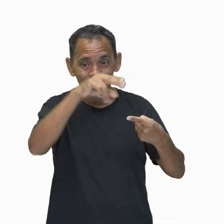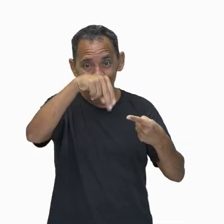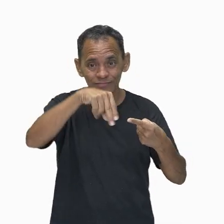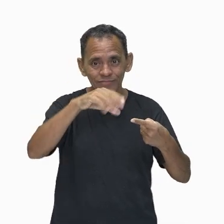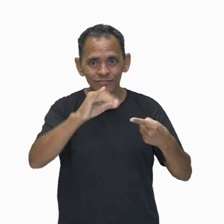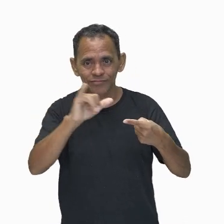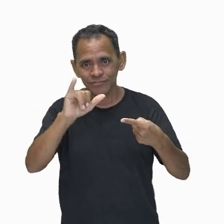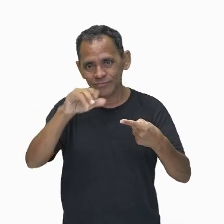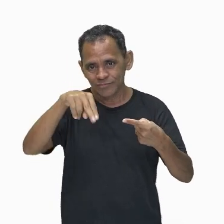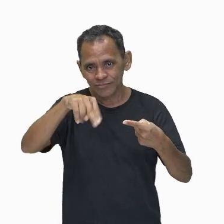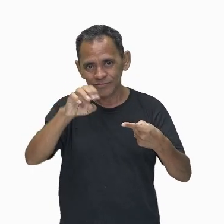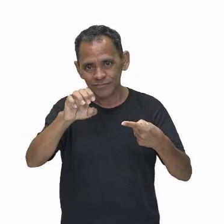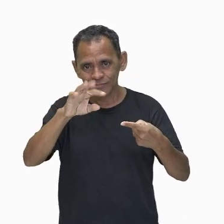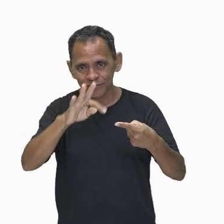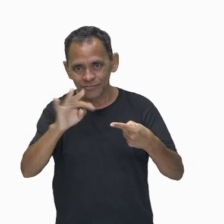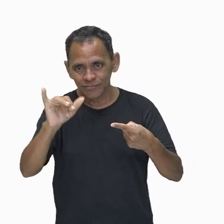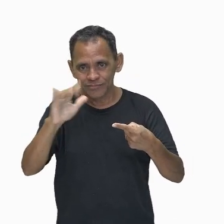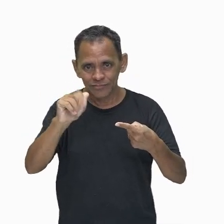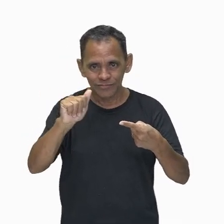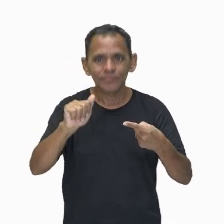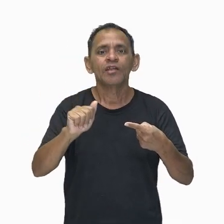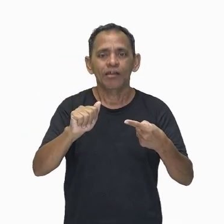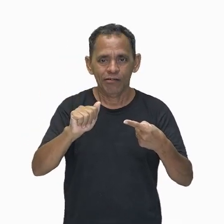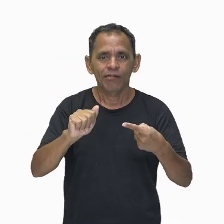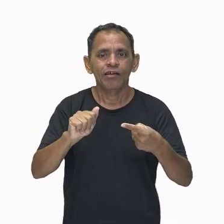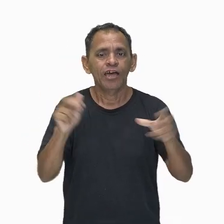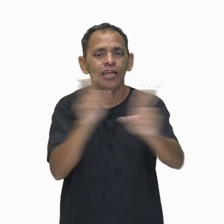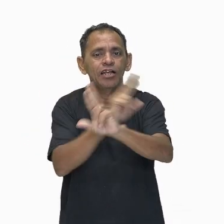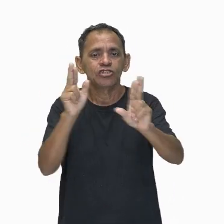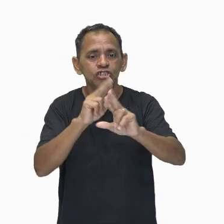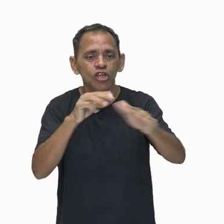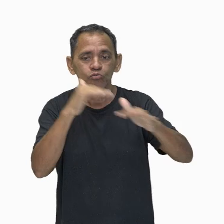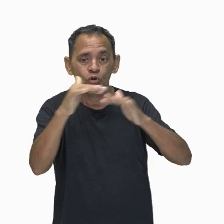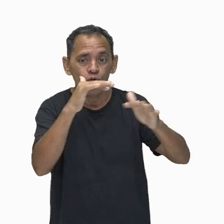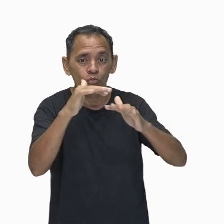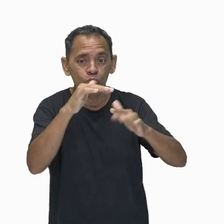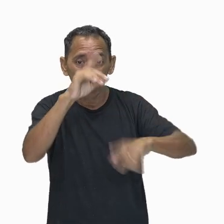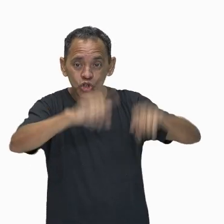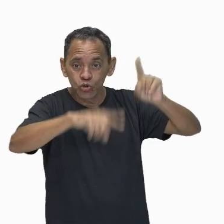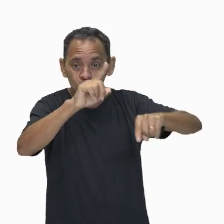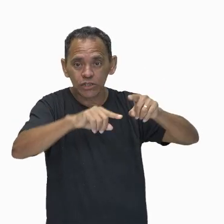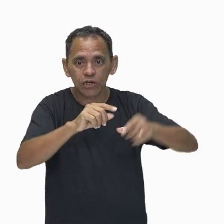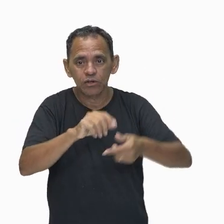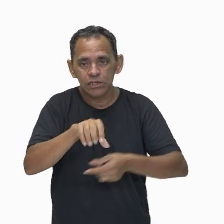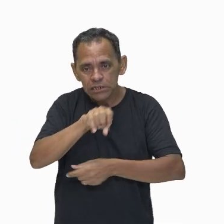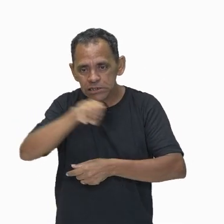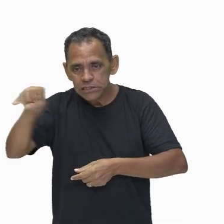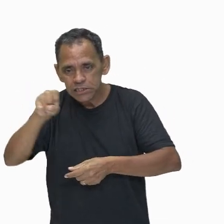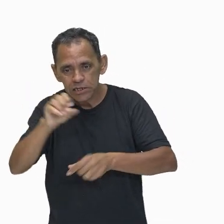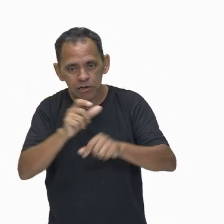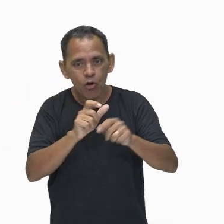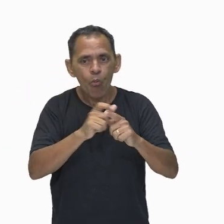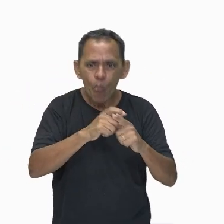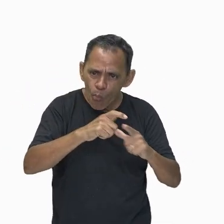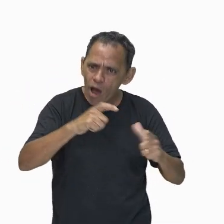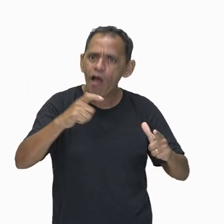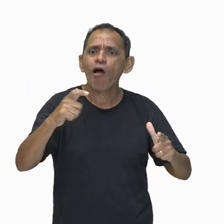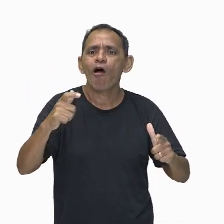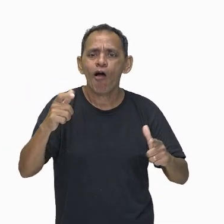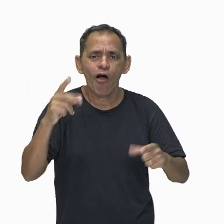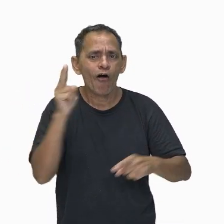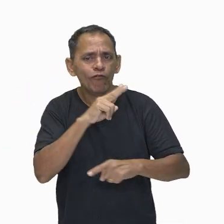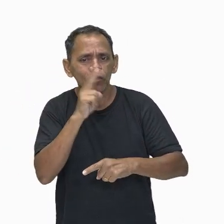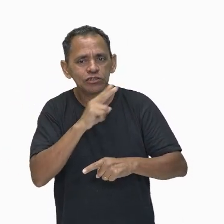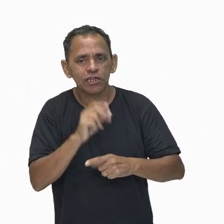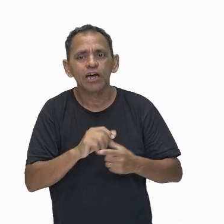associada ao movimento dos corpos. Quanto maior for a velocidade do corpo, maior vai ser a sua energia cinética.